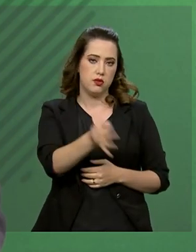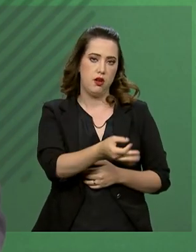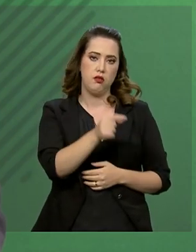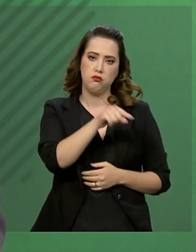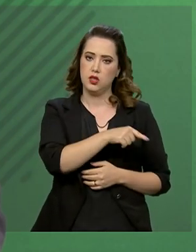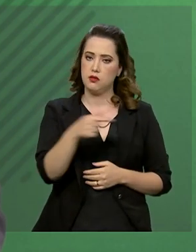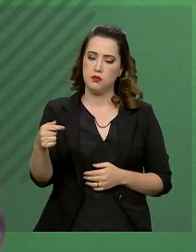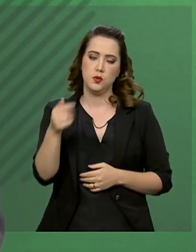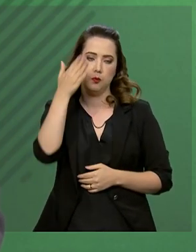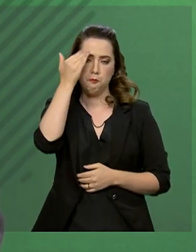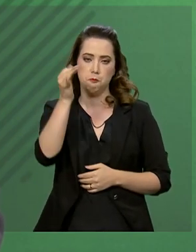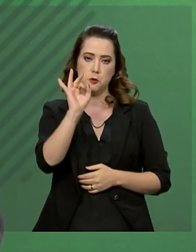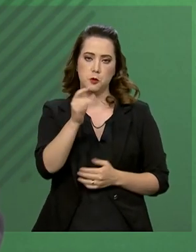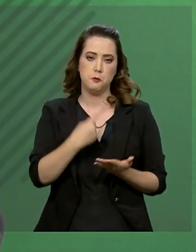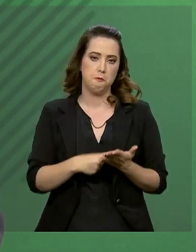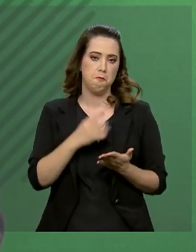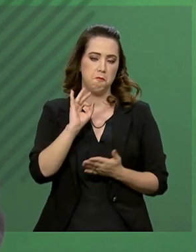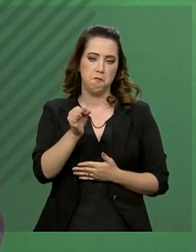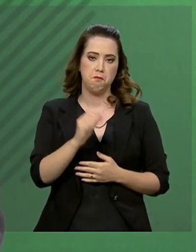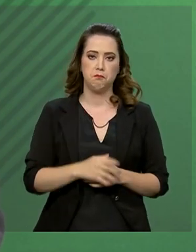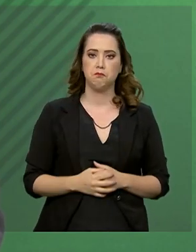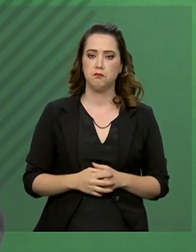nesta semana. Obrigada.